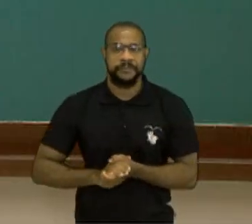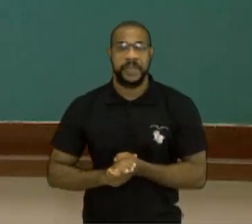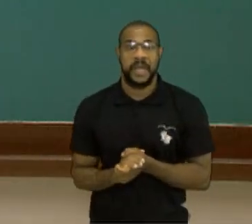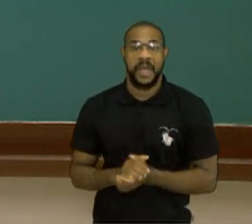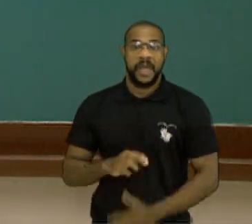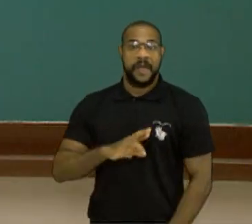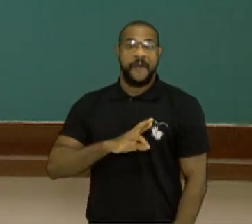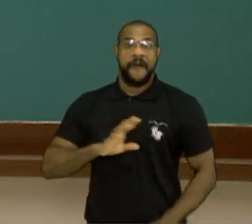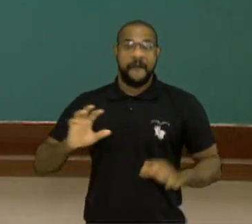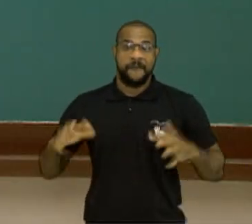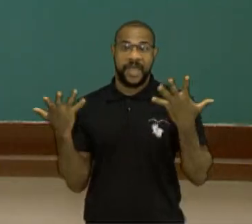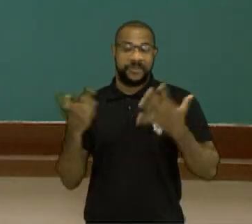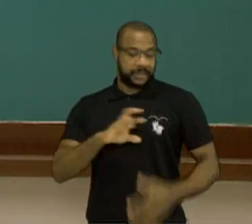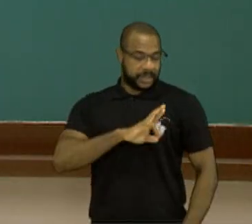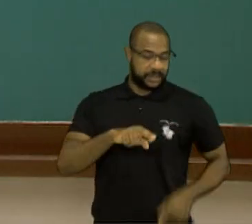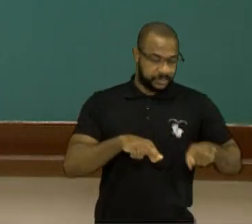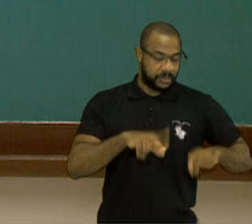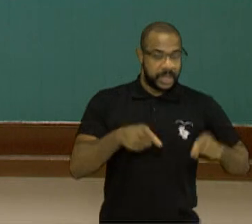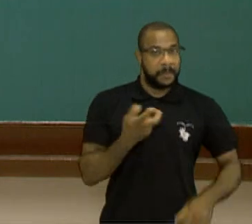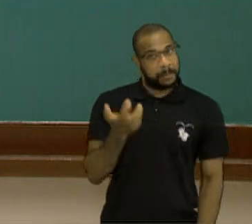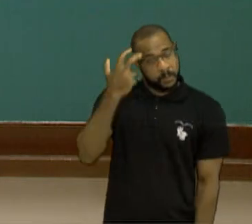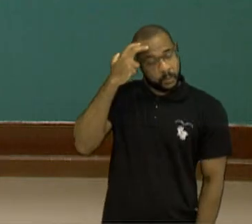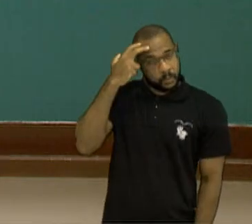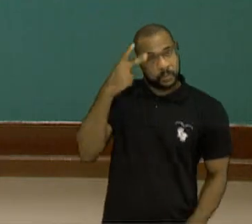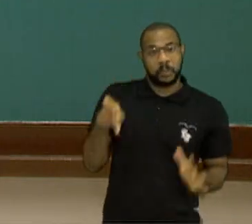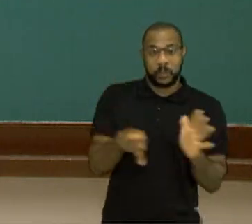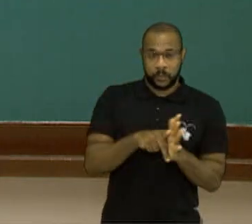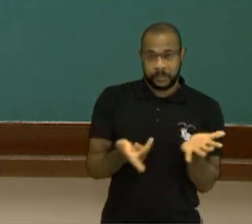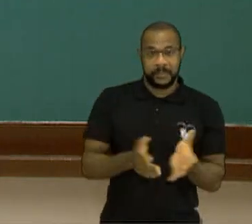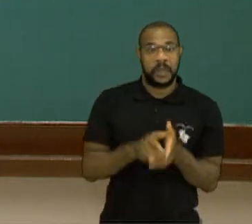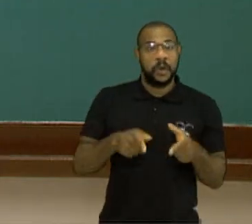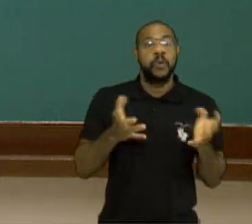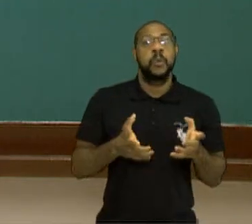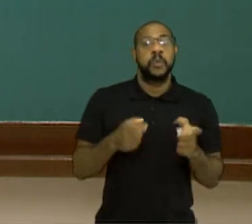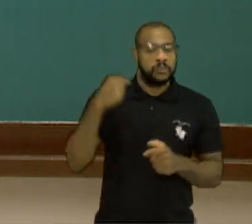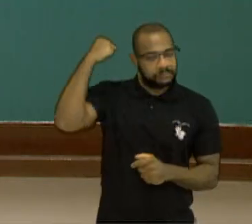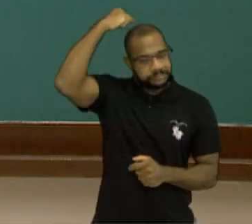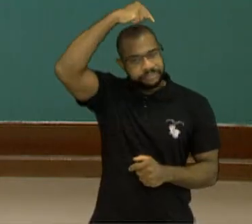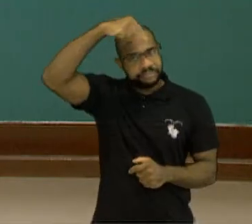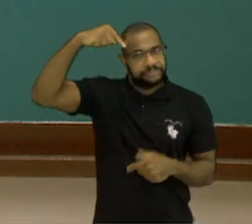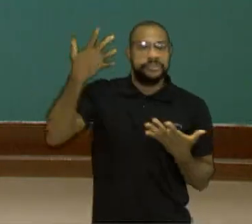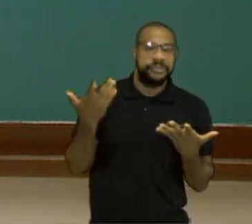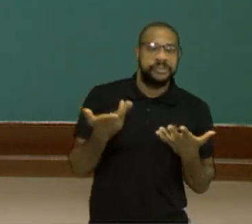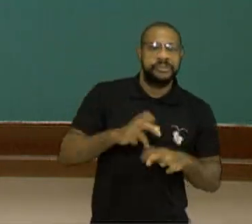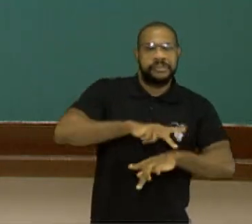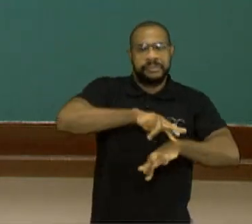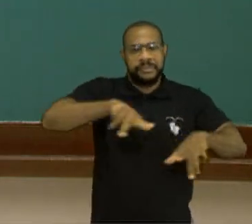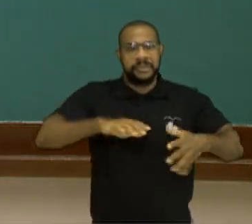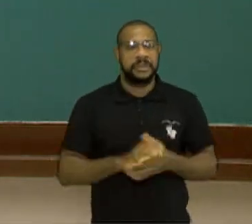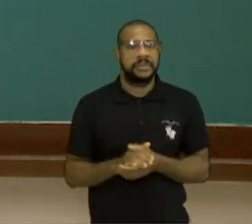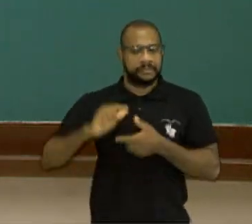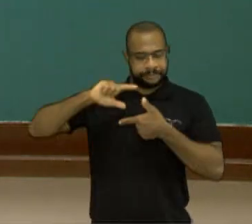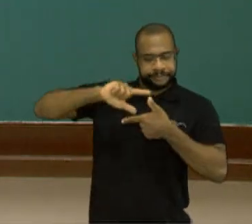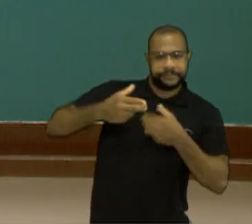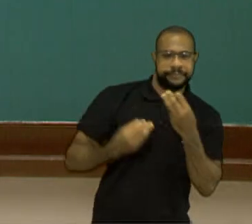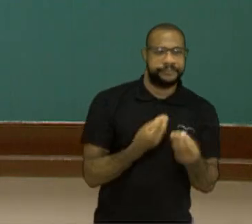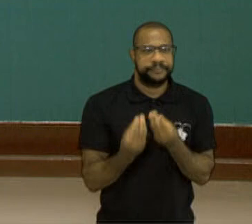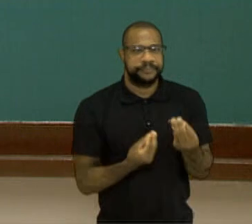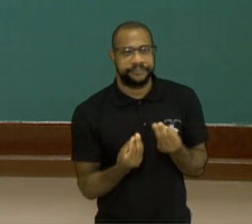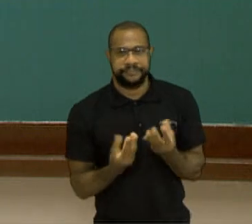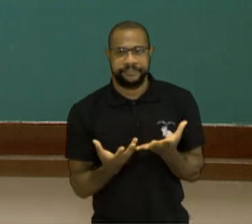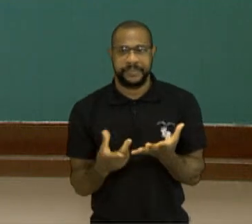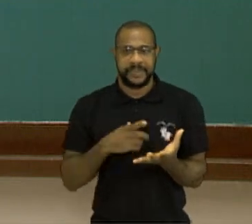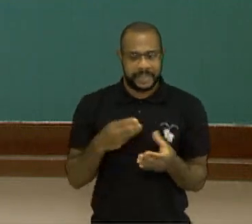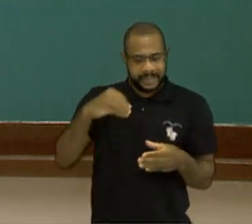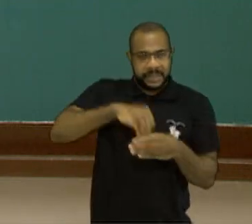religiosas são um fenômeno cultural. É onde o sagrado e o popular, ou seja, o profano, o profano sagrado está dentro do